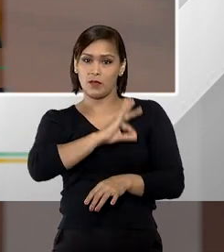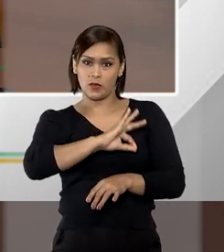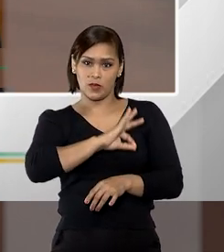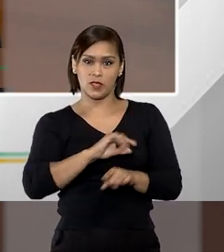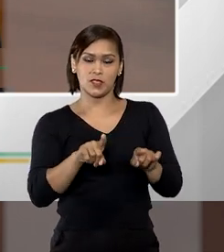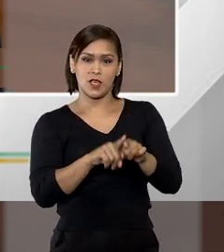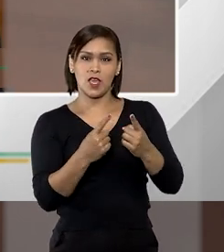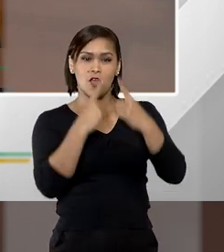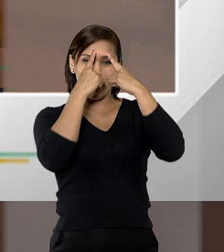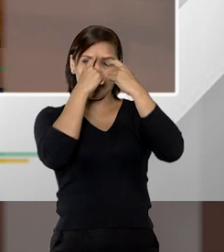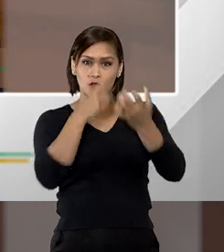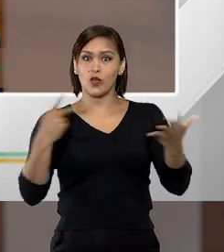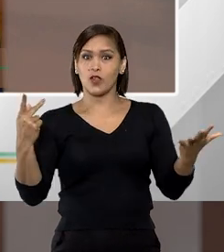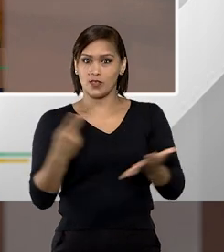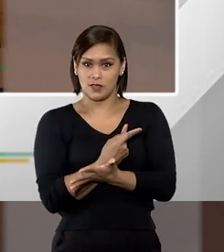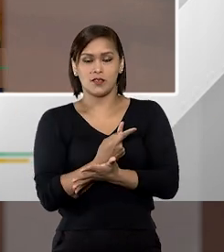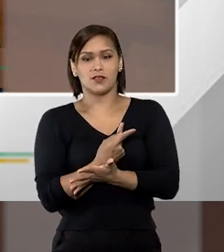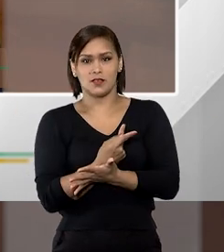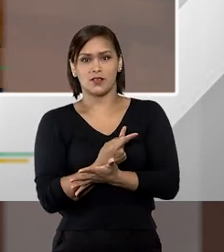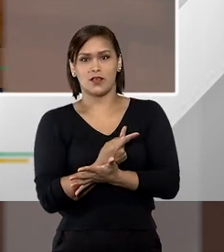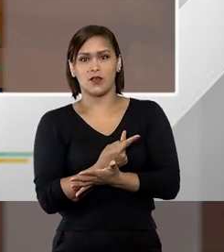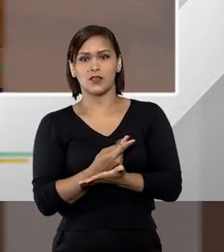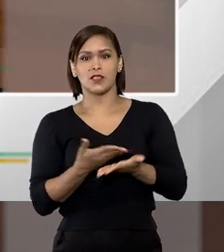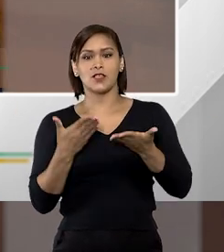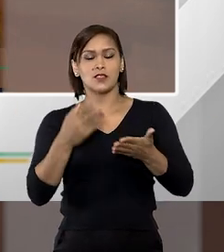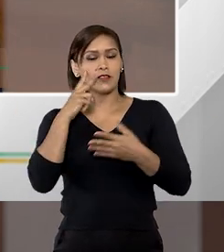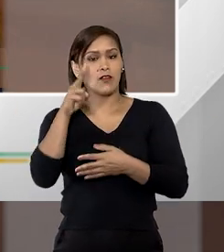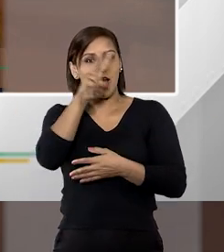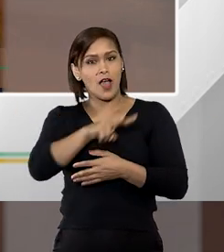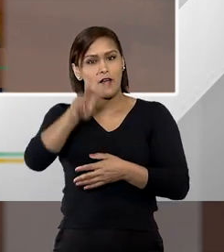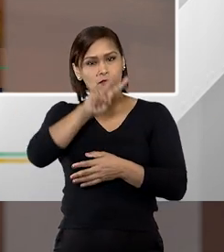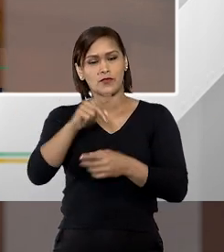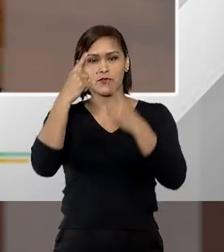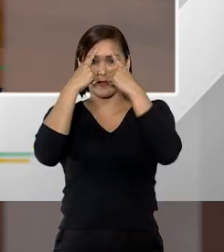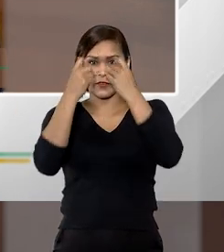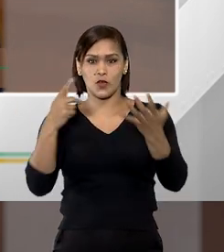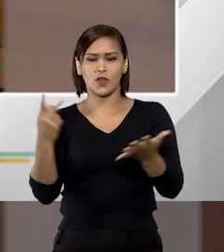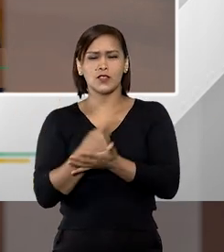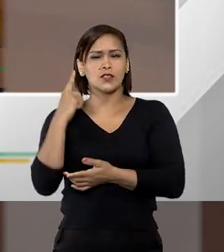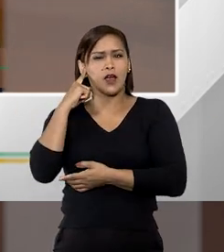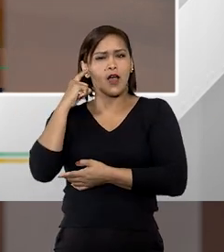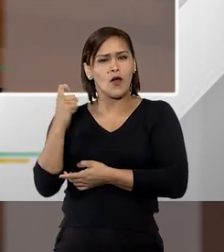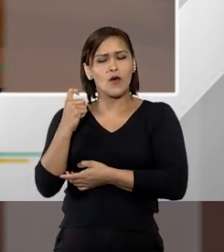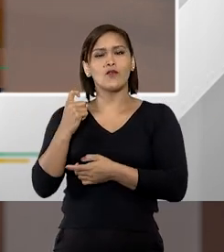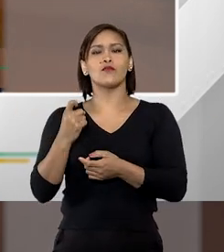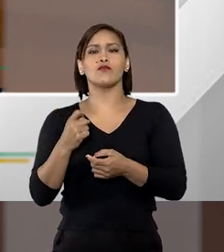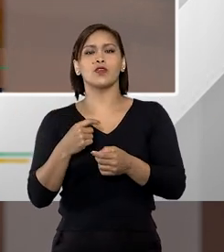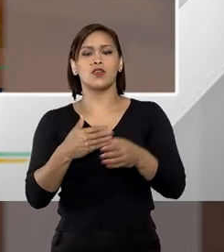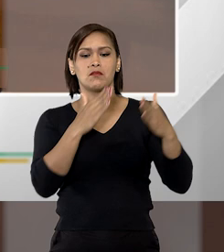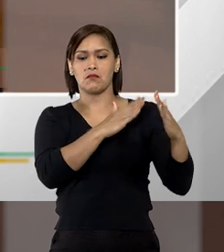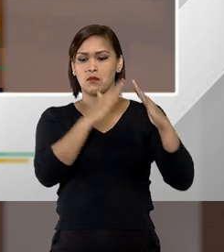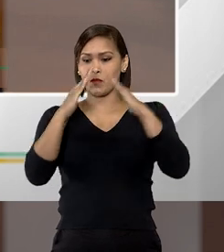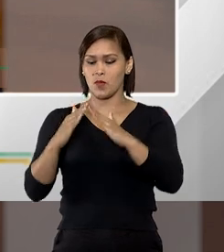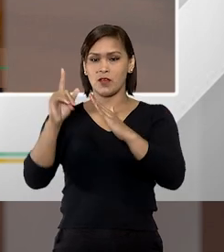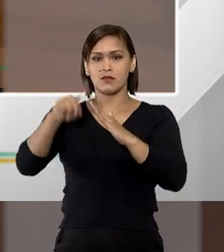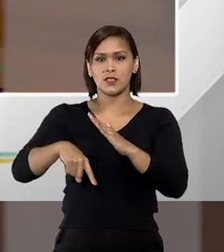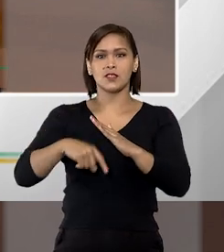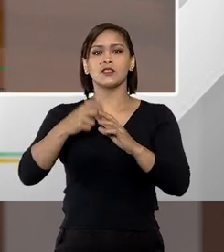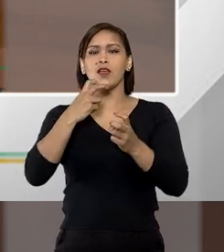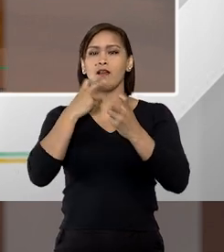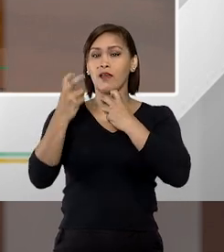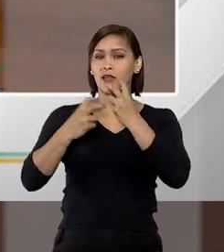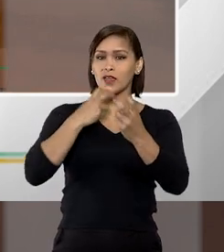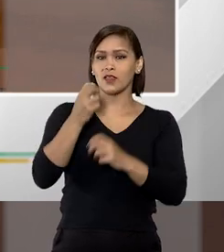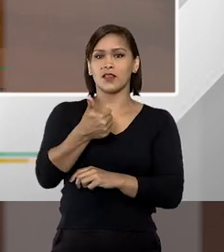quando a violência está acontecendo então se você está vendo uma violência acontecendo se você está ouvindo uma vizinha pedindo socorro